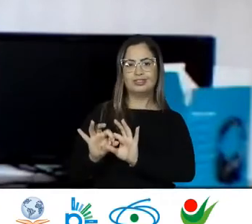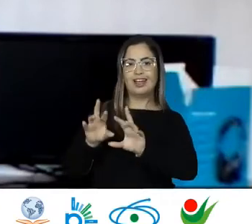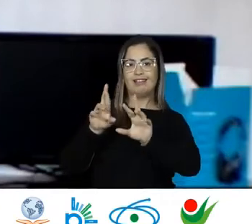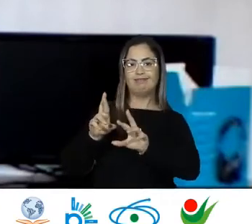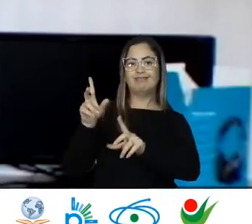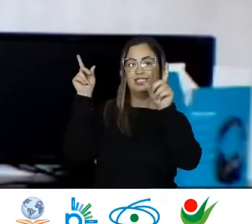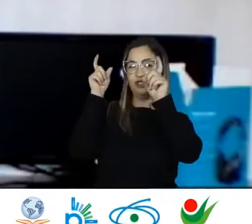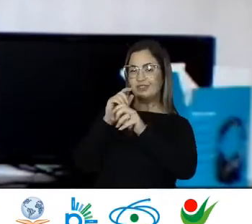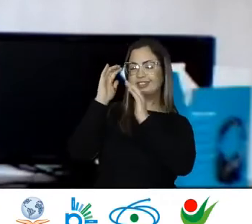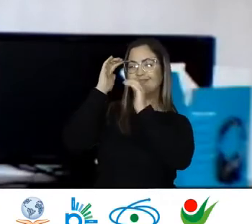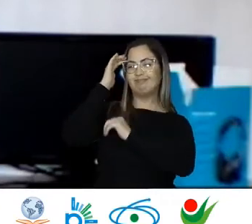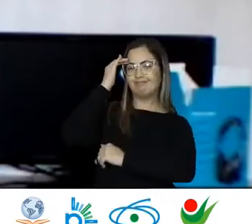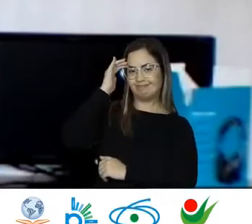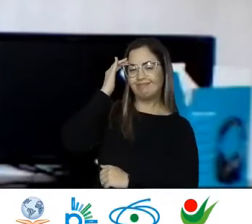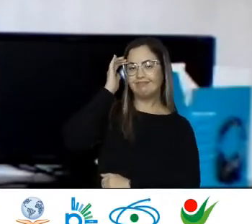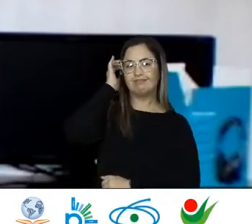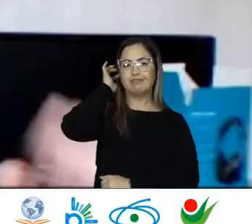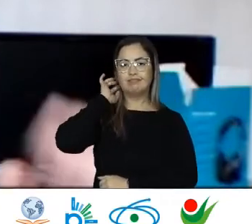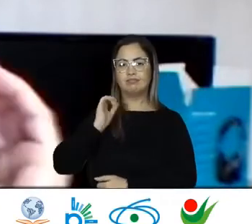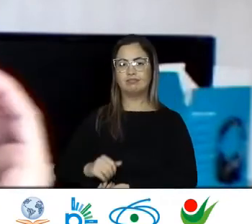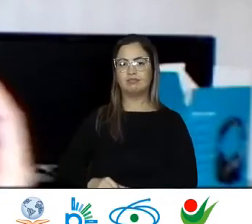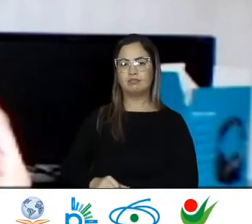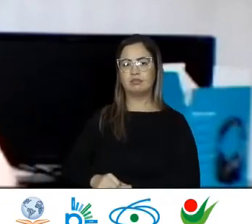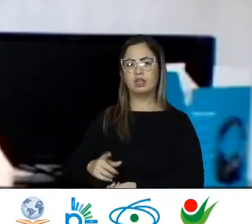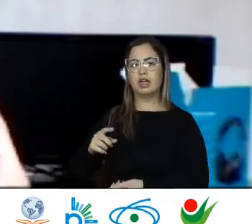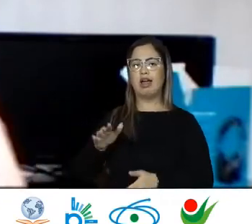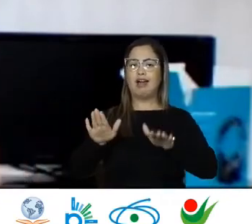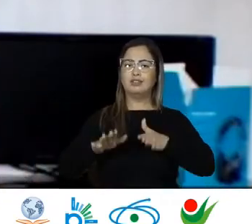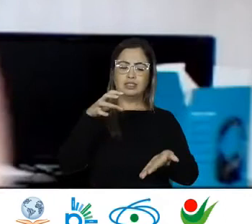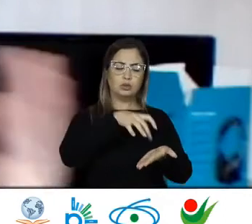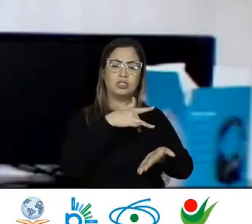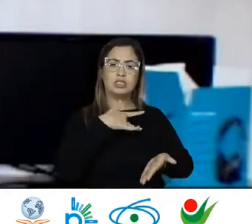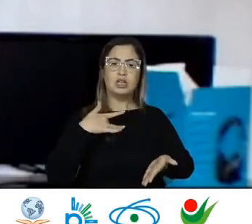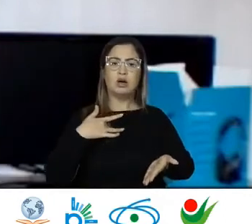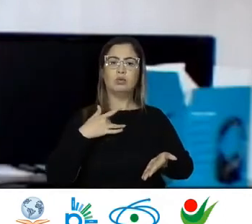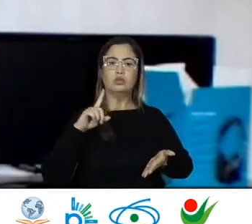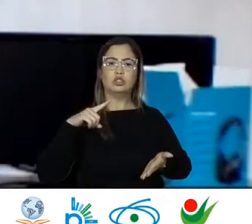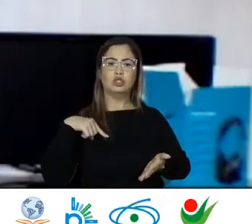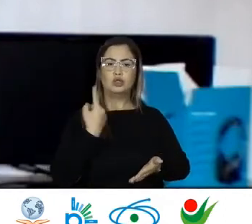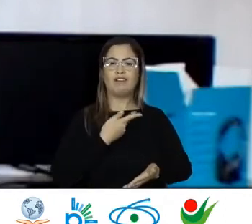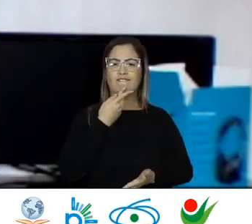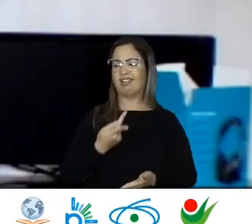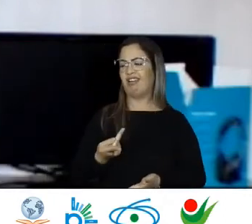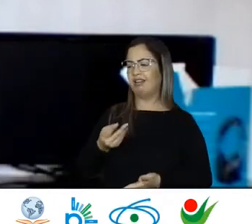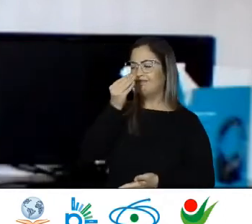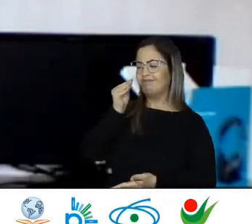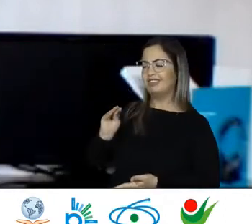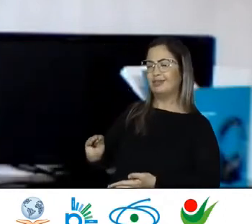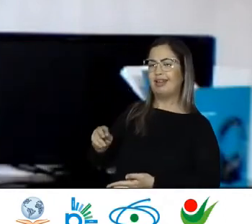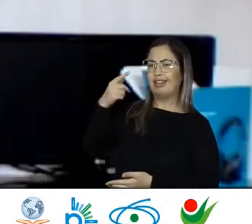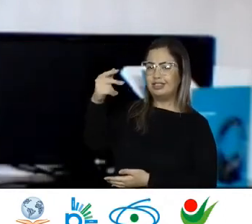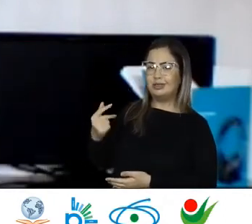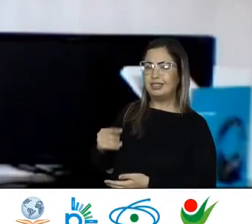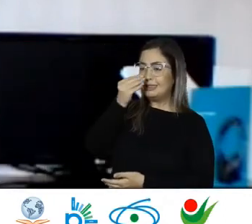ser E que se você vai falar Isso no serviço público De saúde Às vezes as pessoas Ah, às vezes é superstição Mas para o migrante